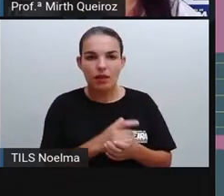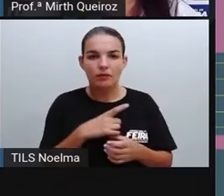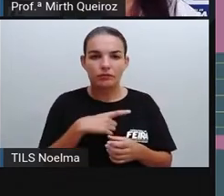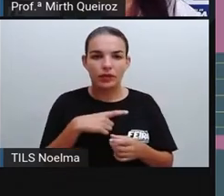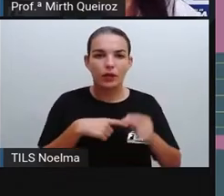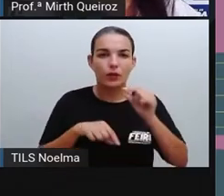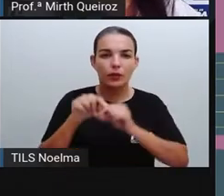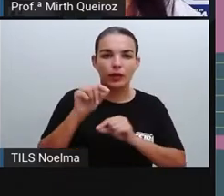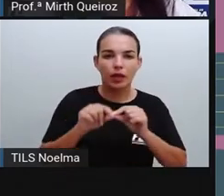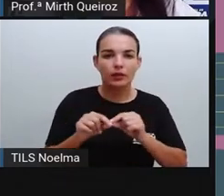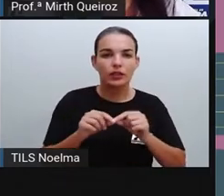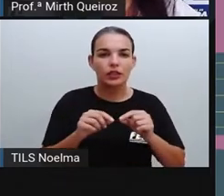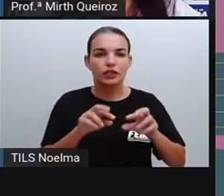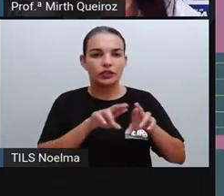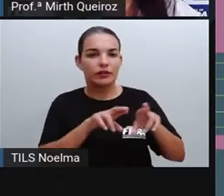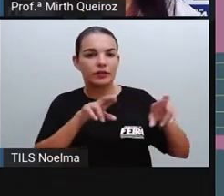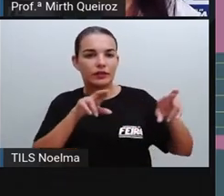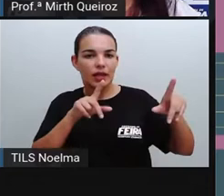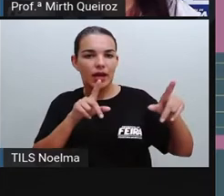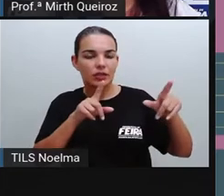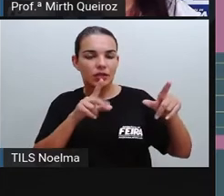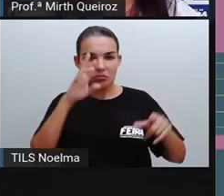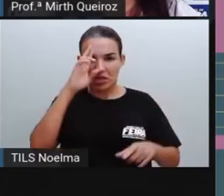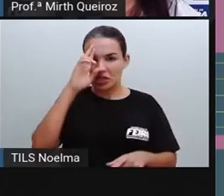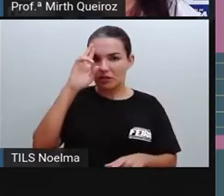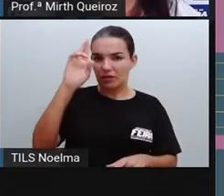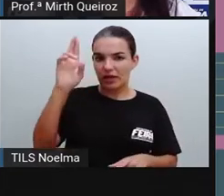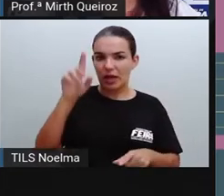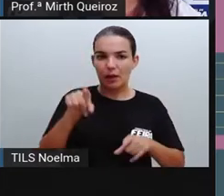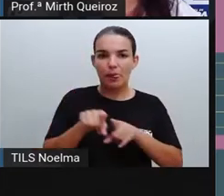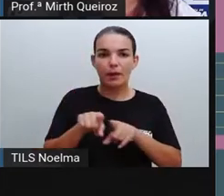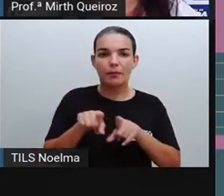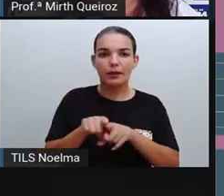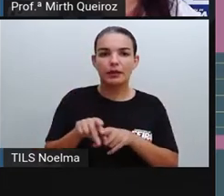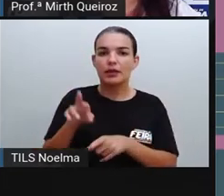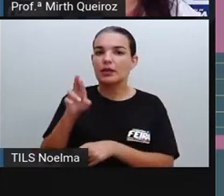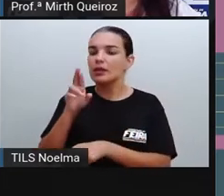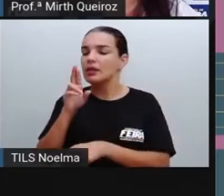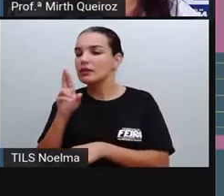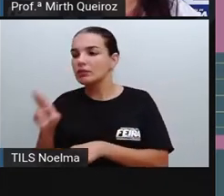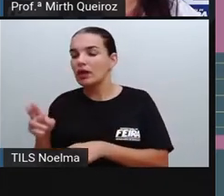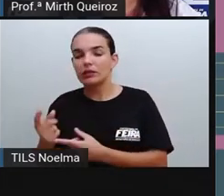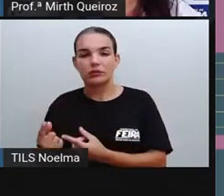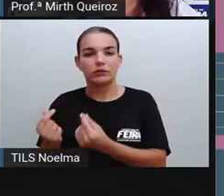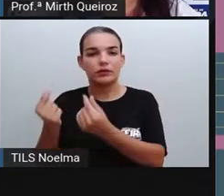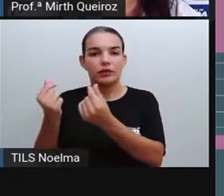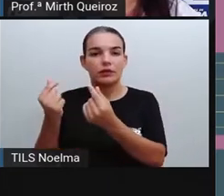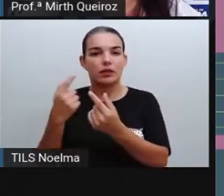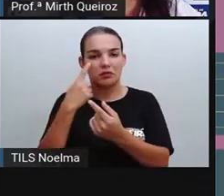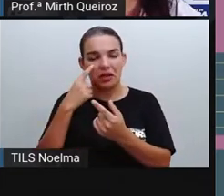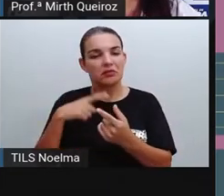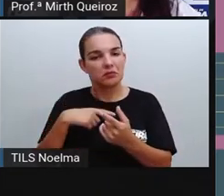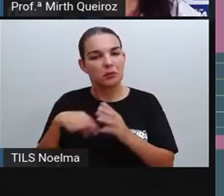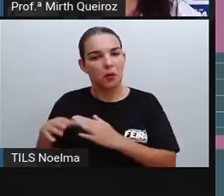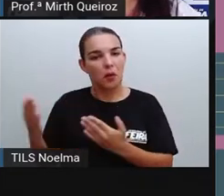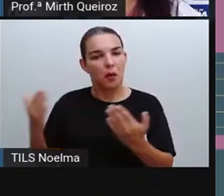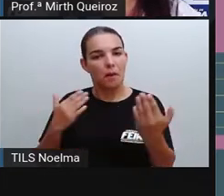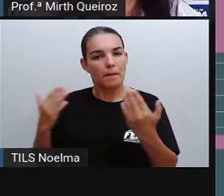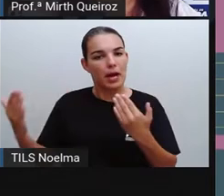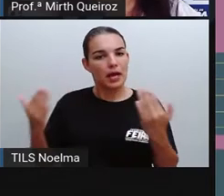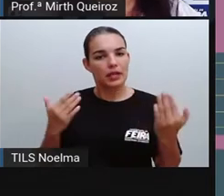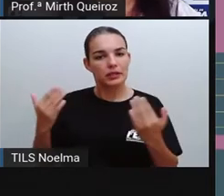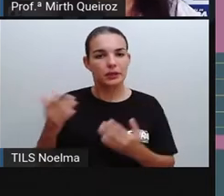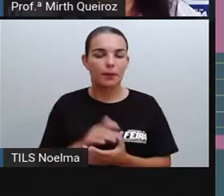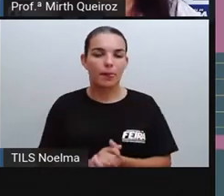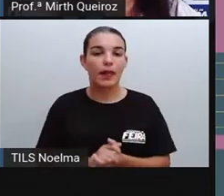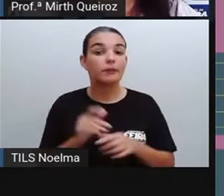vezes resultados financeiros. A gente está aí fazendo, de certa forma, uma comparação. As fontes também,